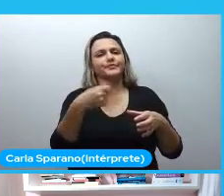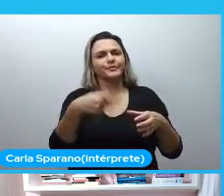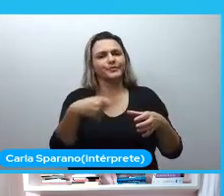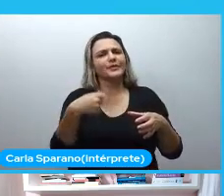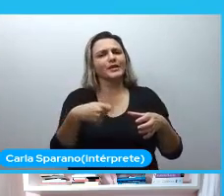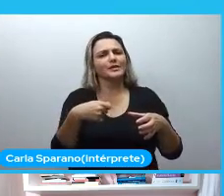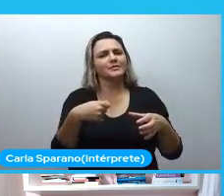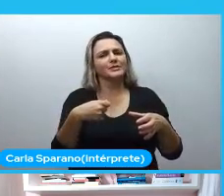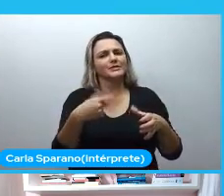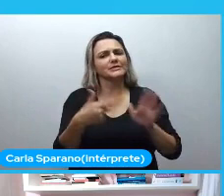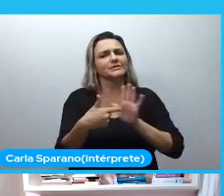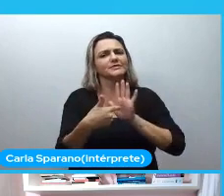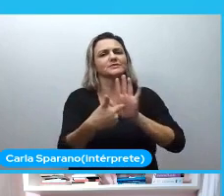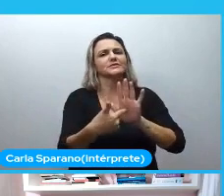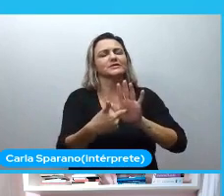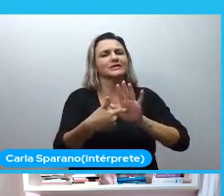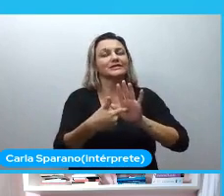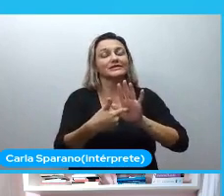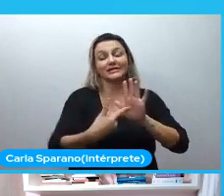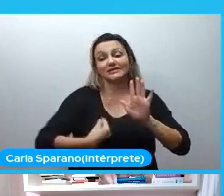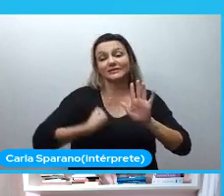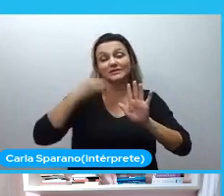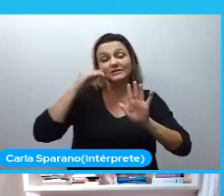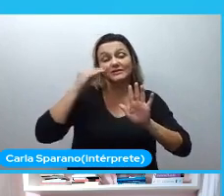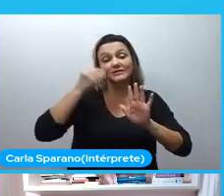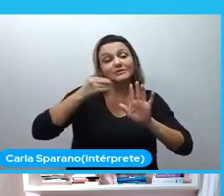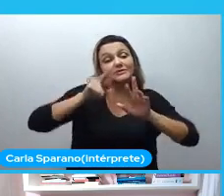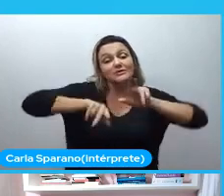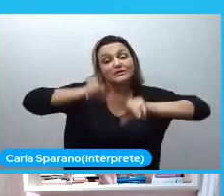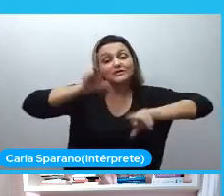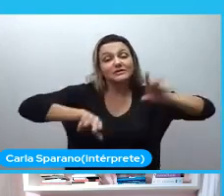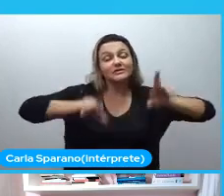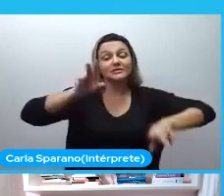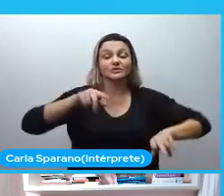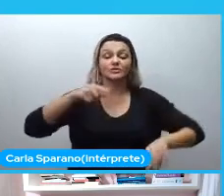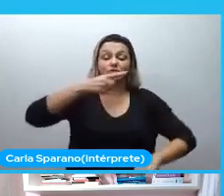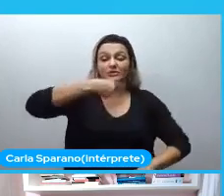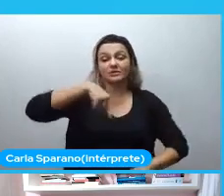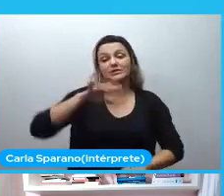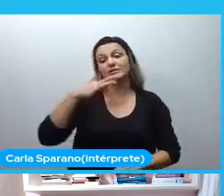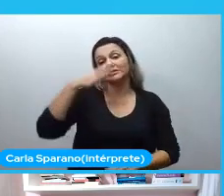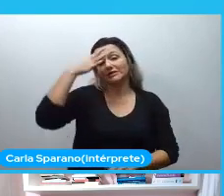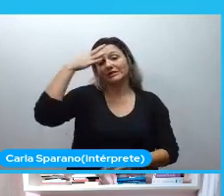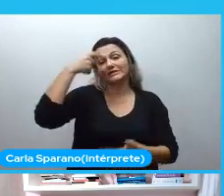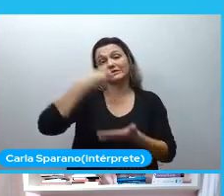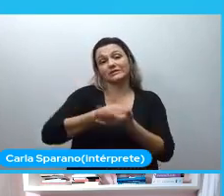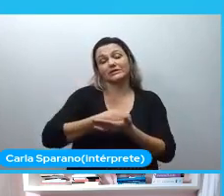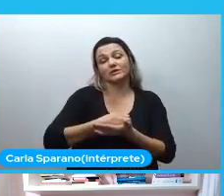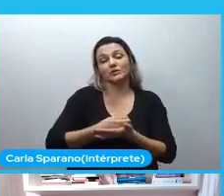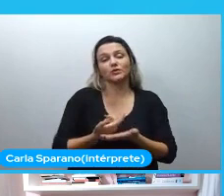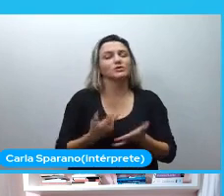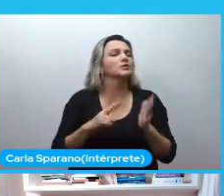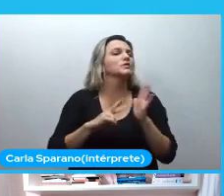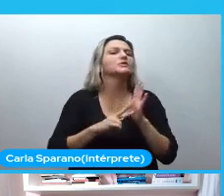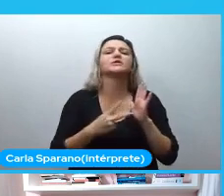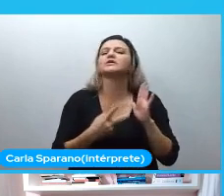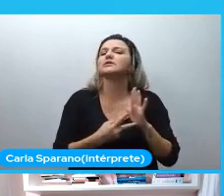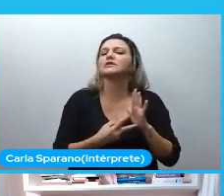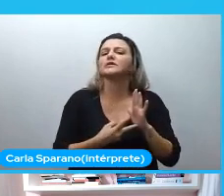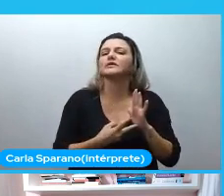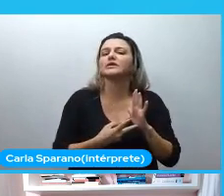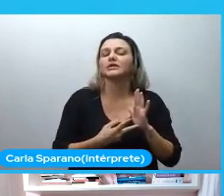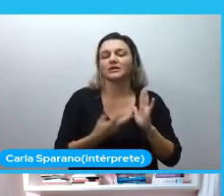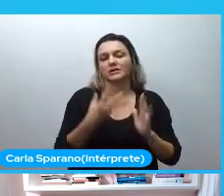realidades quando a gente está tomando decisões. o que é isso significa. Eu acho que a